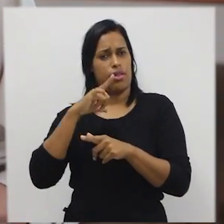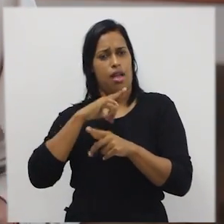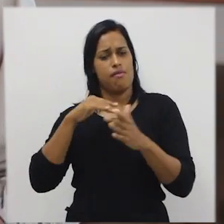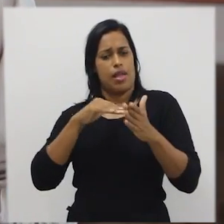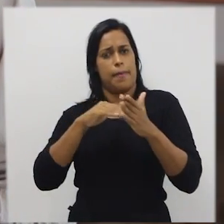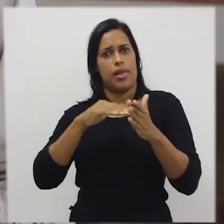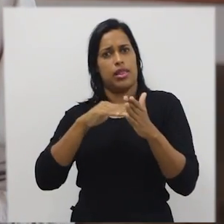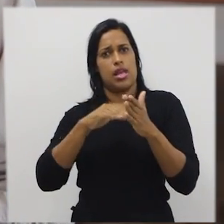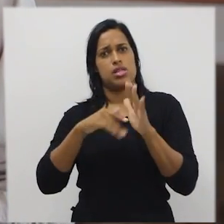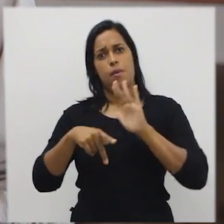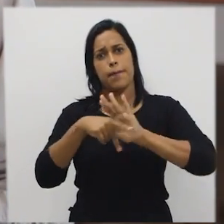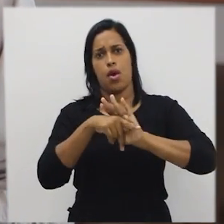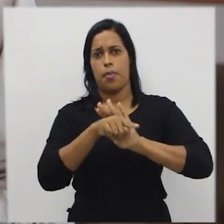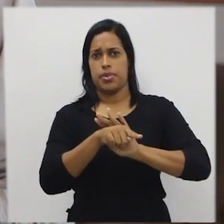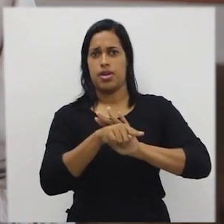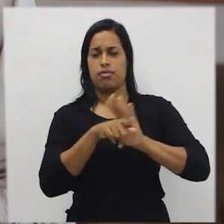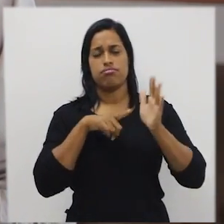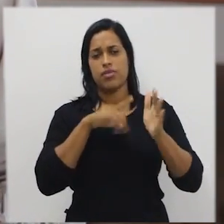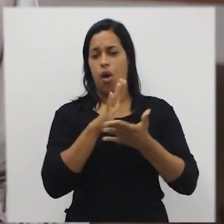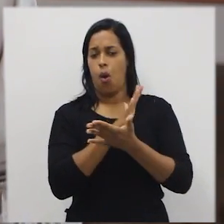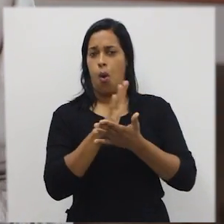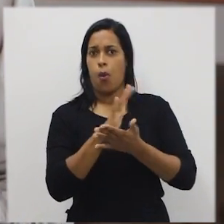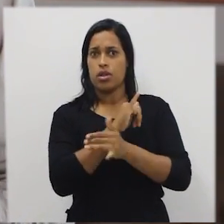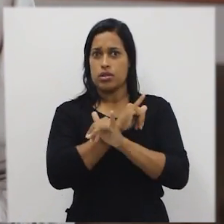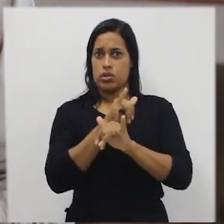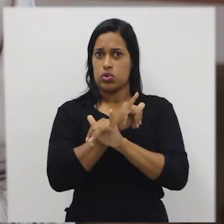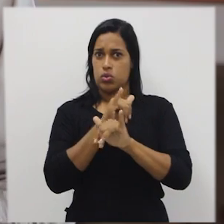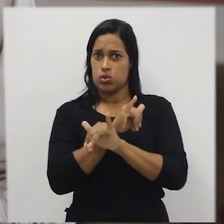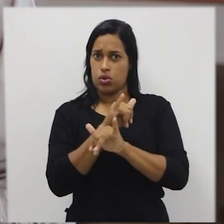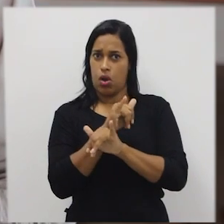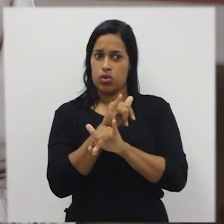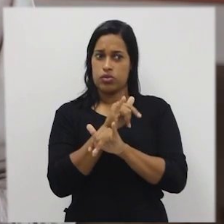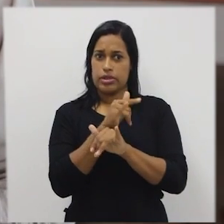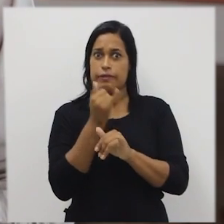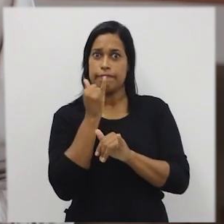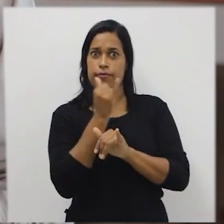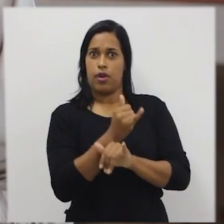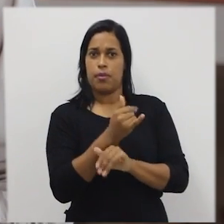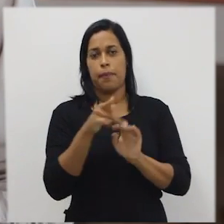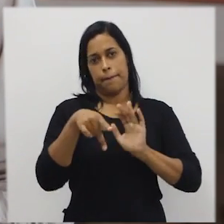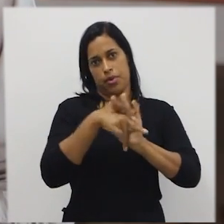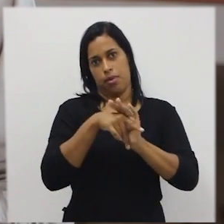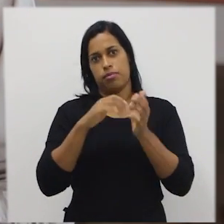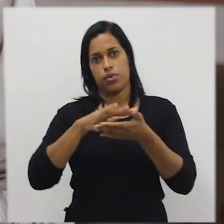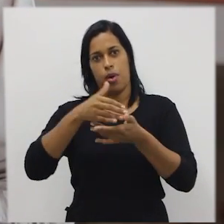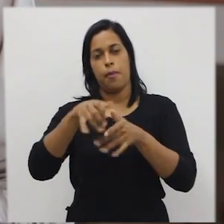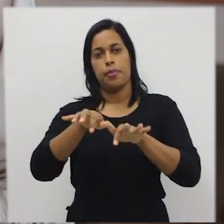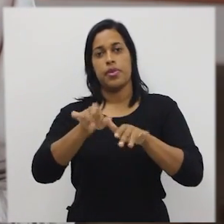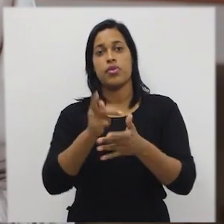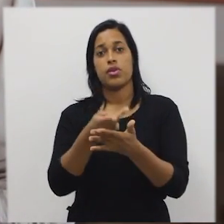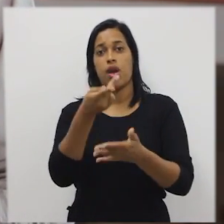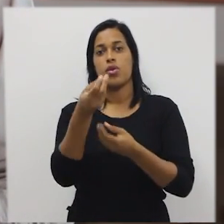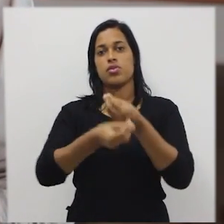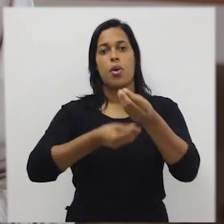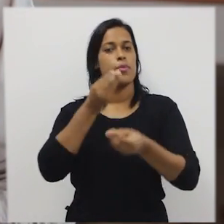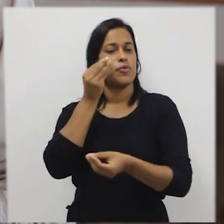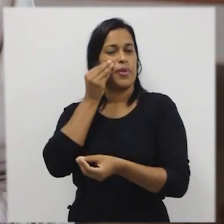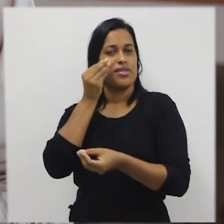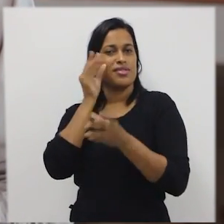suas limitações. Então, as instruções que nós passamos para o computador, ele é realizado de uma forma